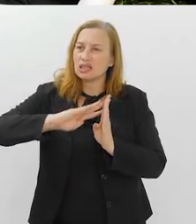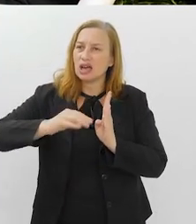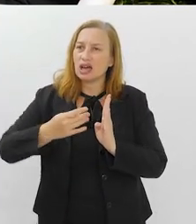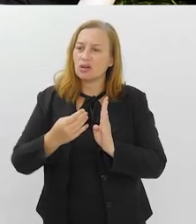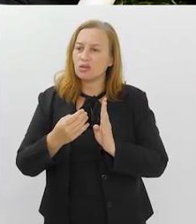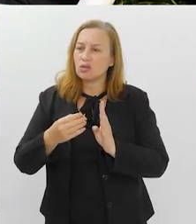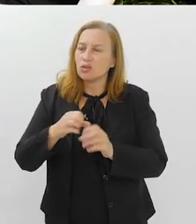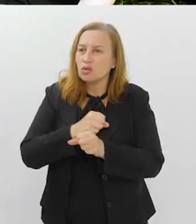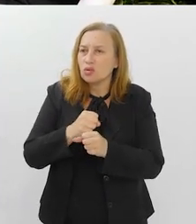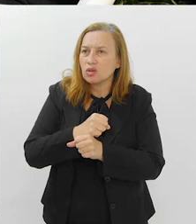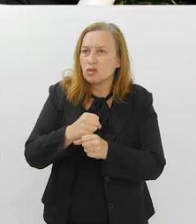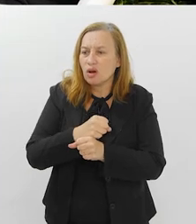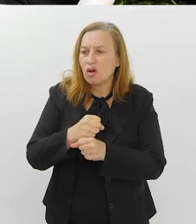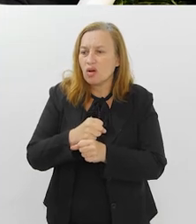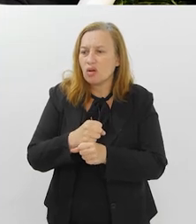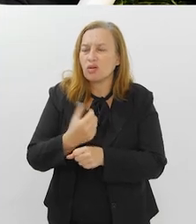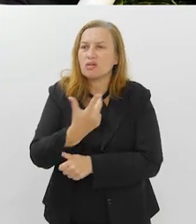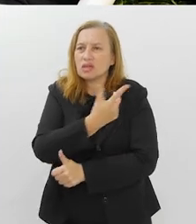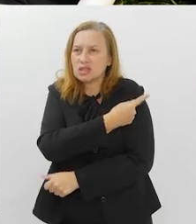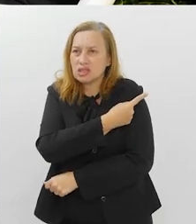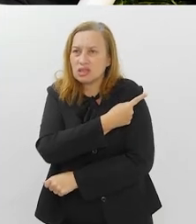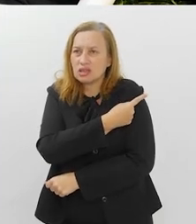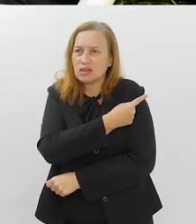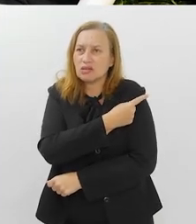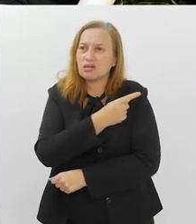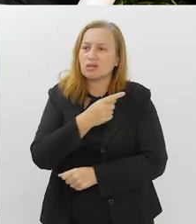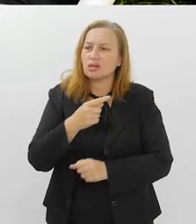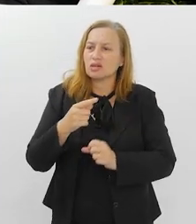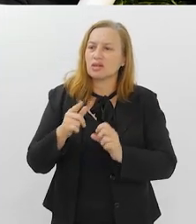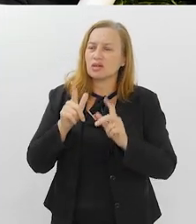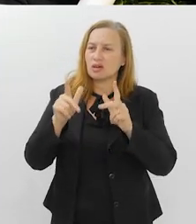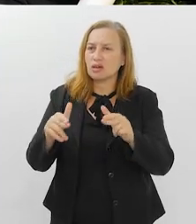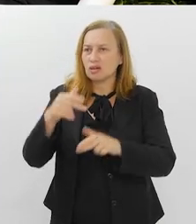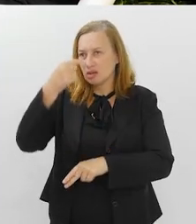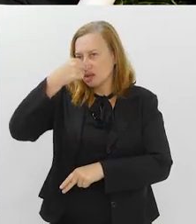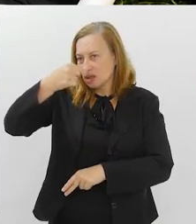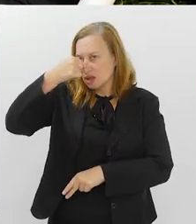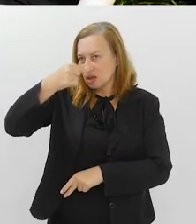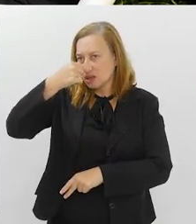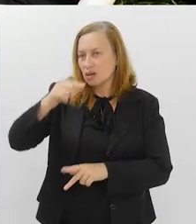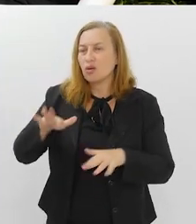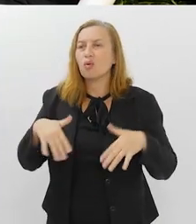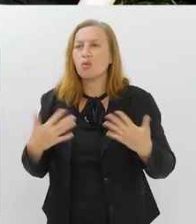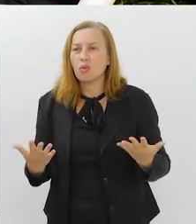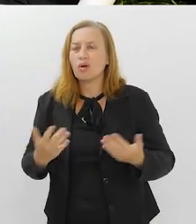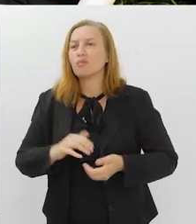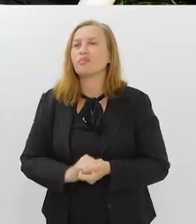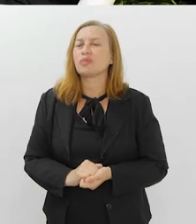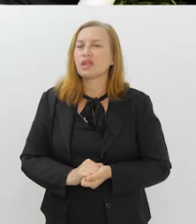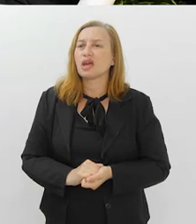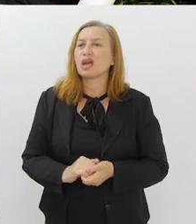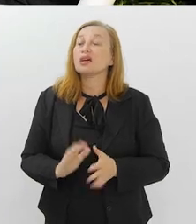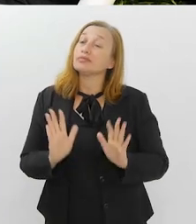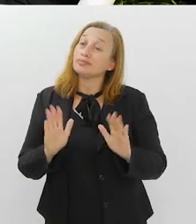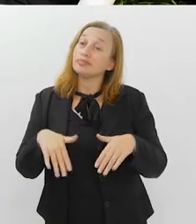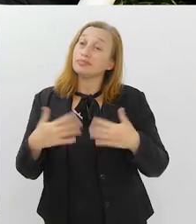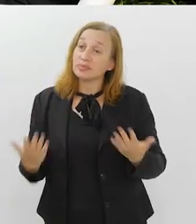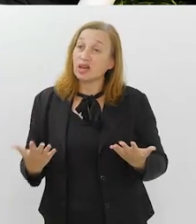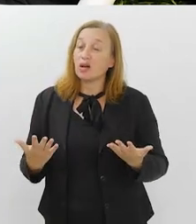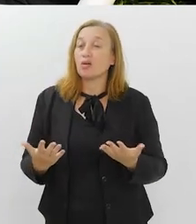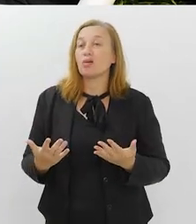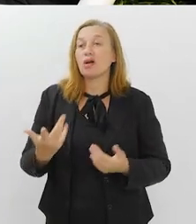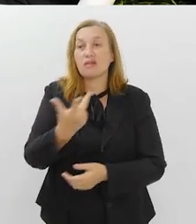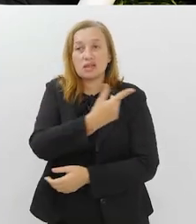com essa renovação que é feita anualmente, como é feito com a da gripe, doutora Isabela? Então, a